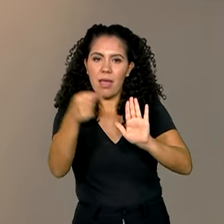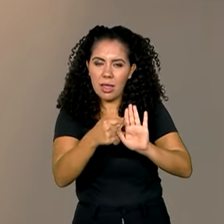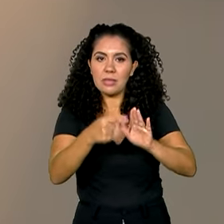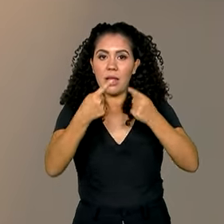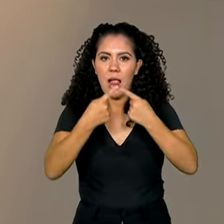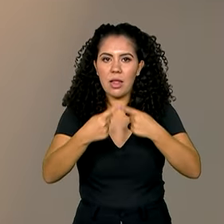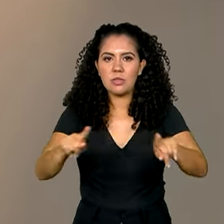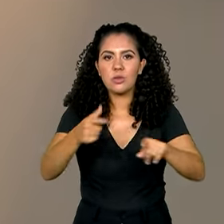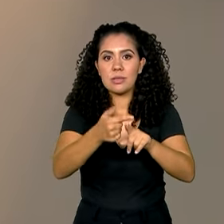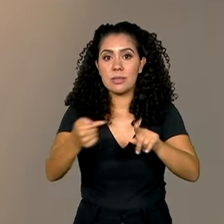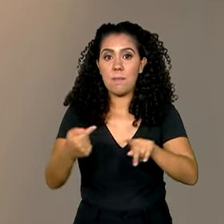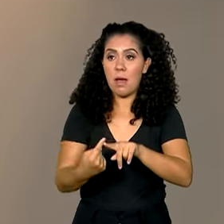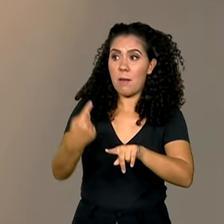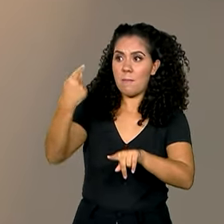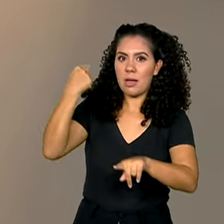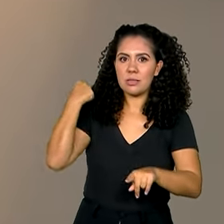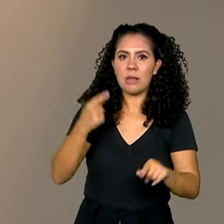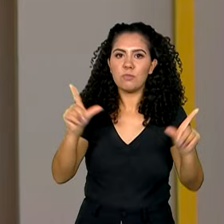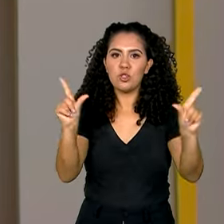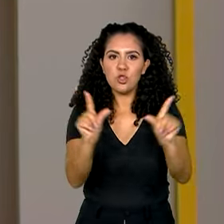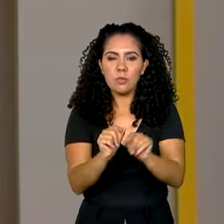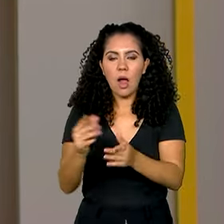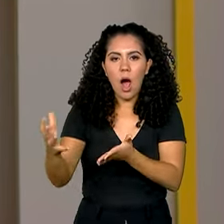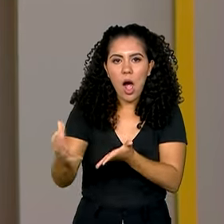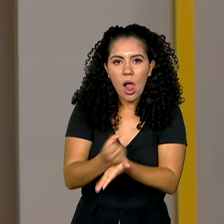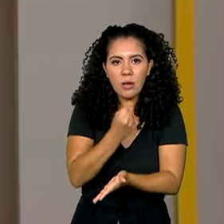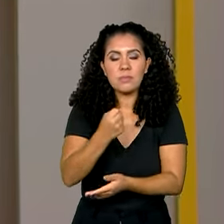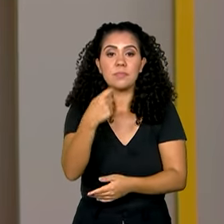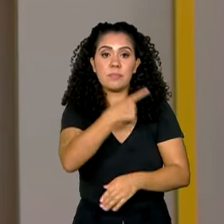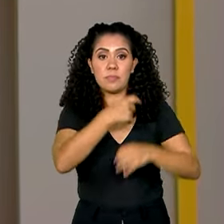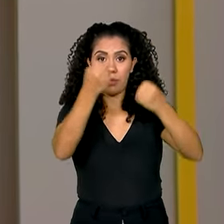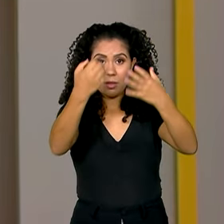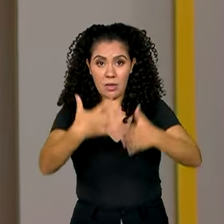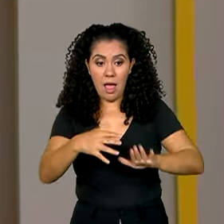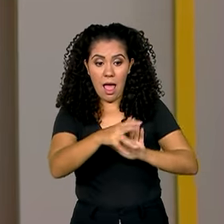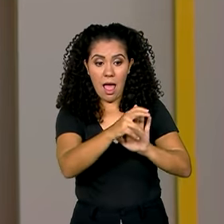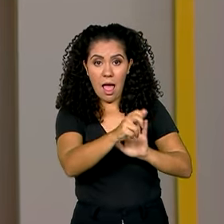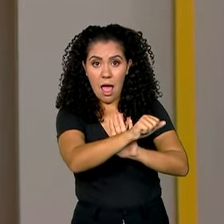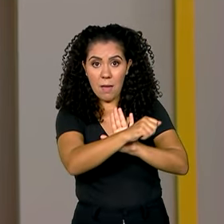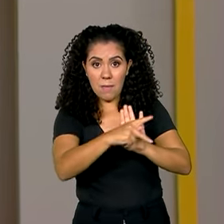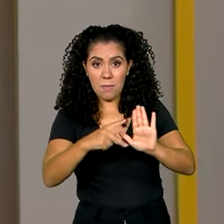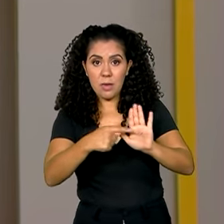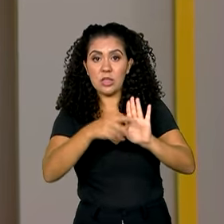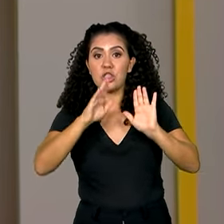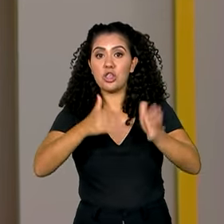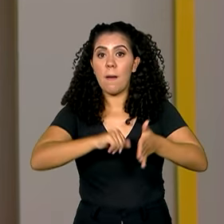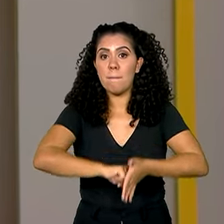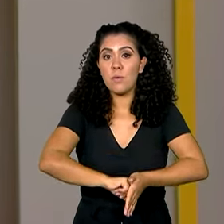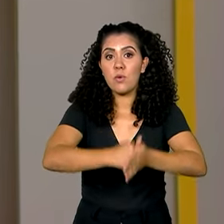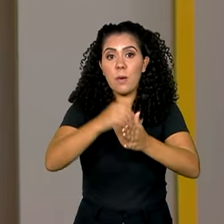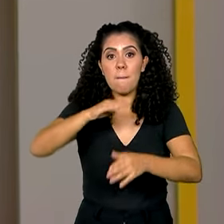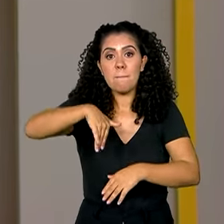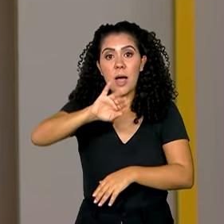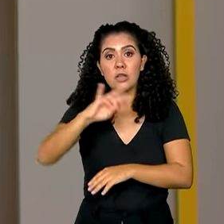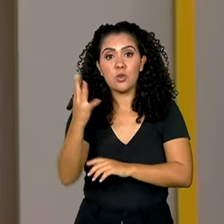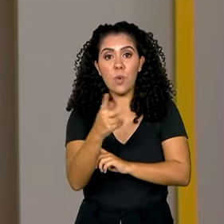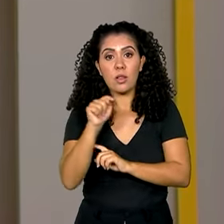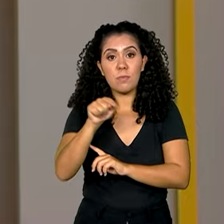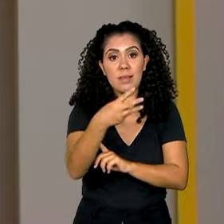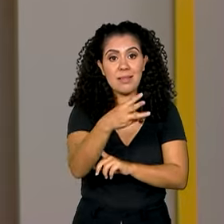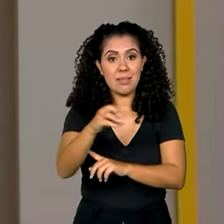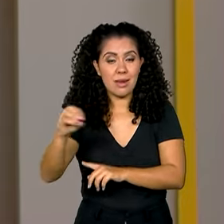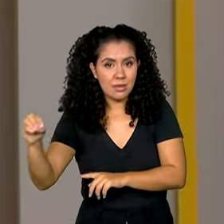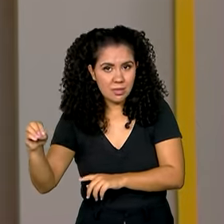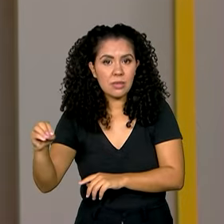semana passada para inibir roubos. A ferramenta já bloqueou mais de 4.300 aparelhos denunciados.